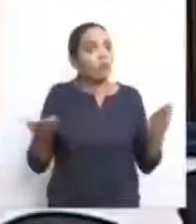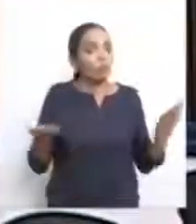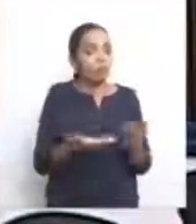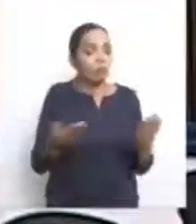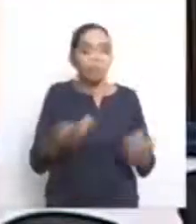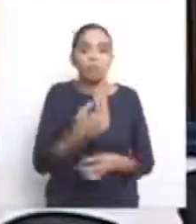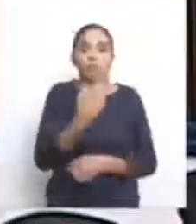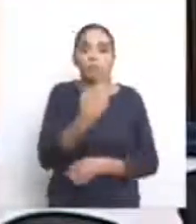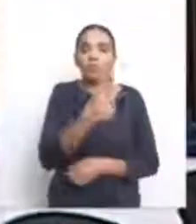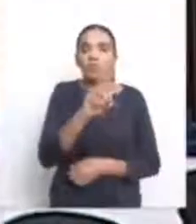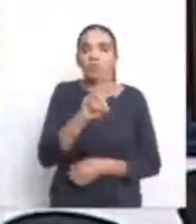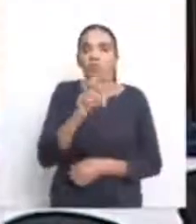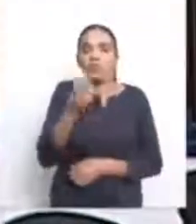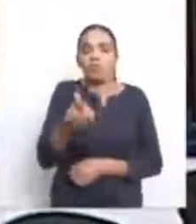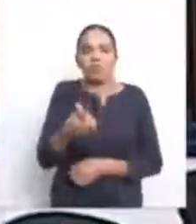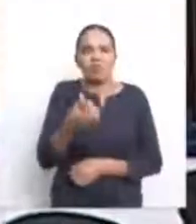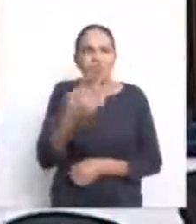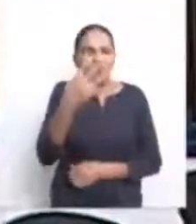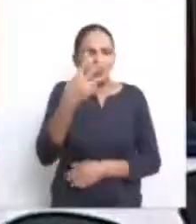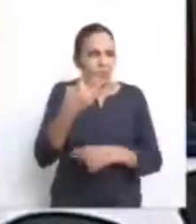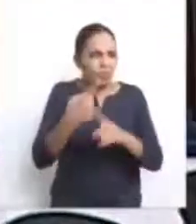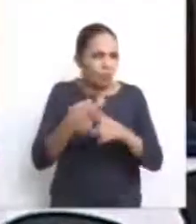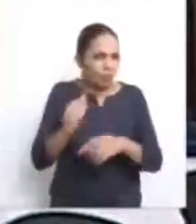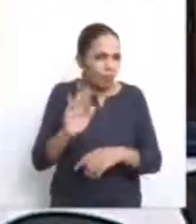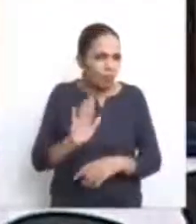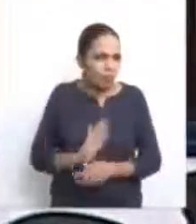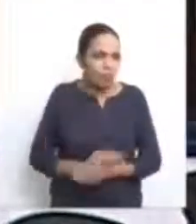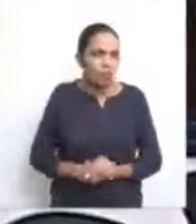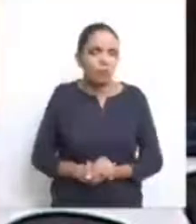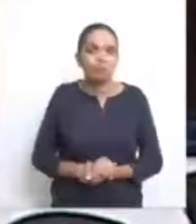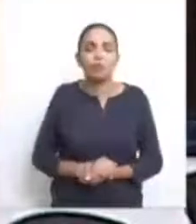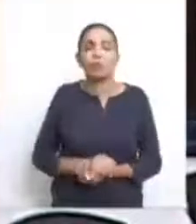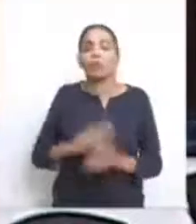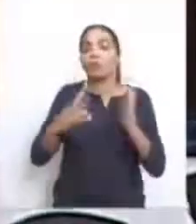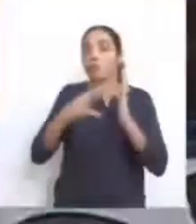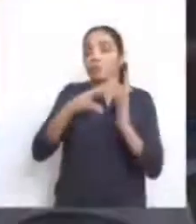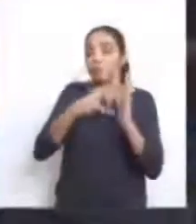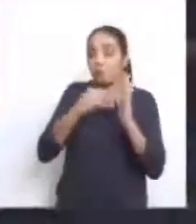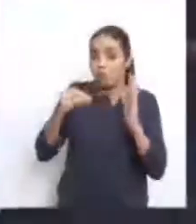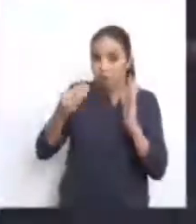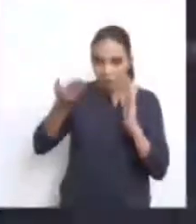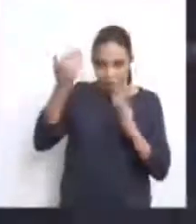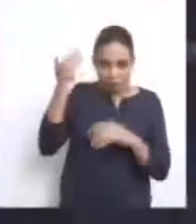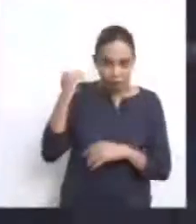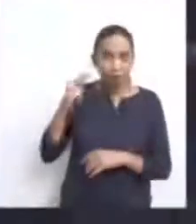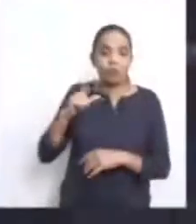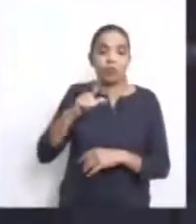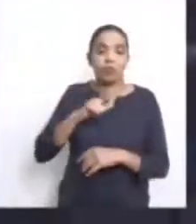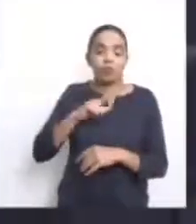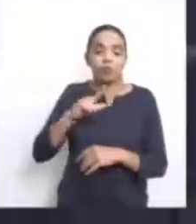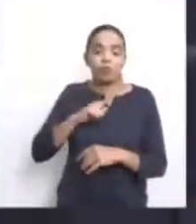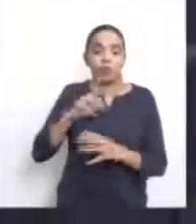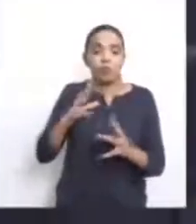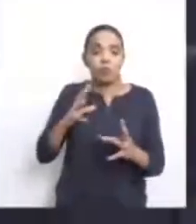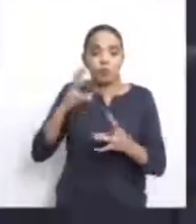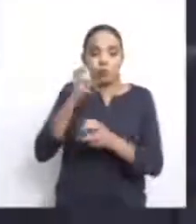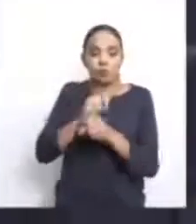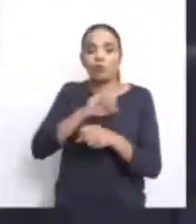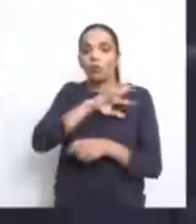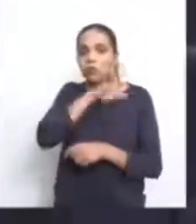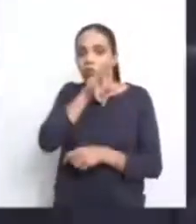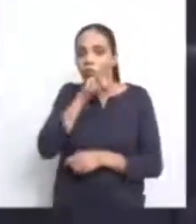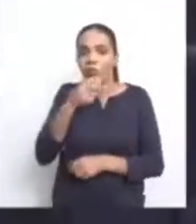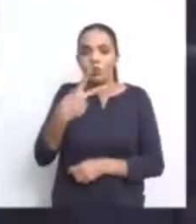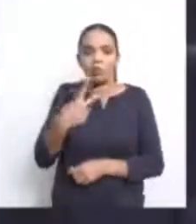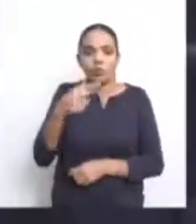receita de 156, três vezes mais. No modelo passado, eu tinha, do total da receita, 27